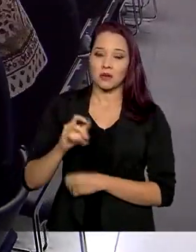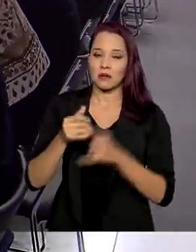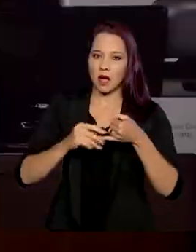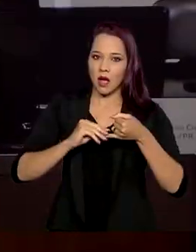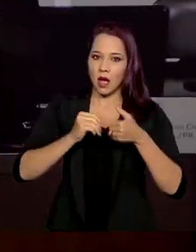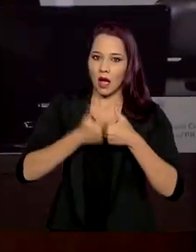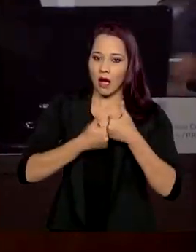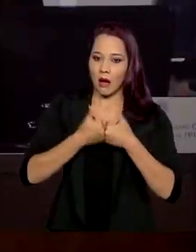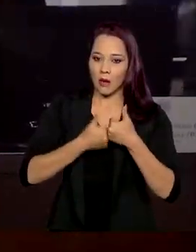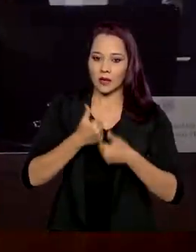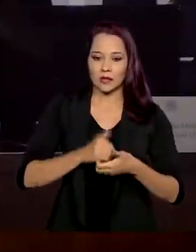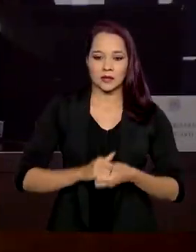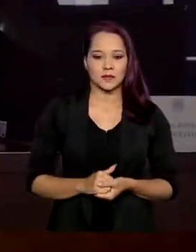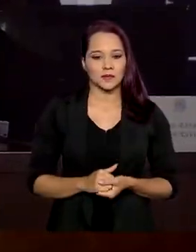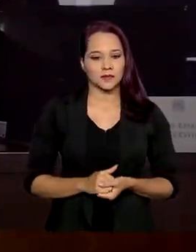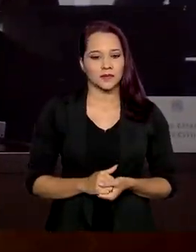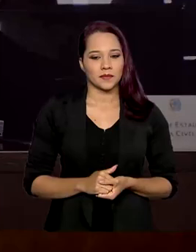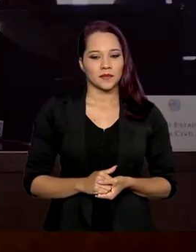arroz.